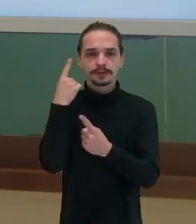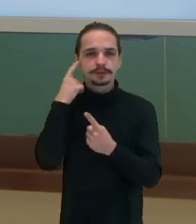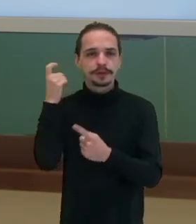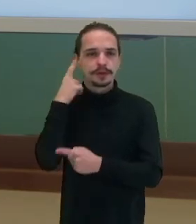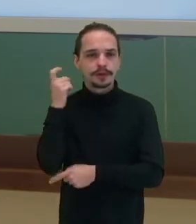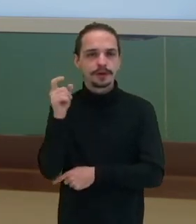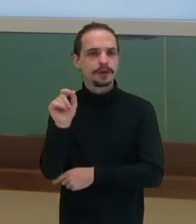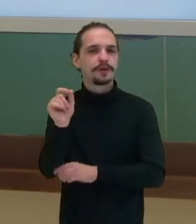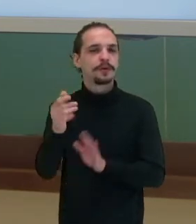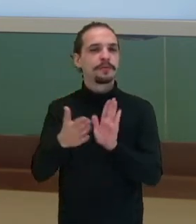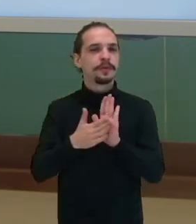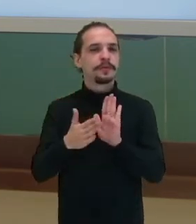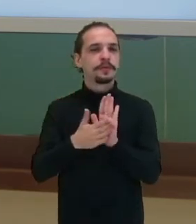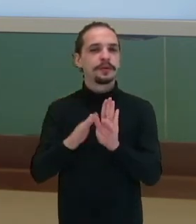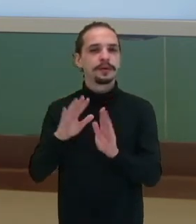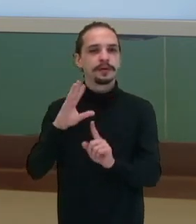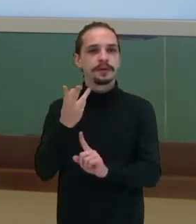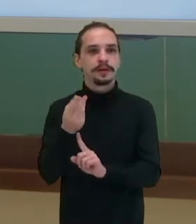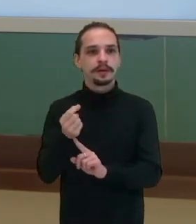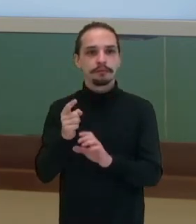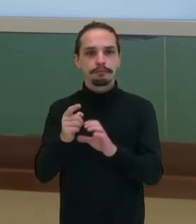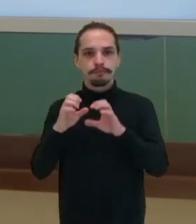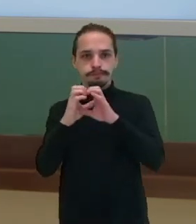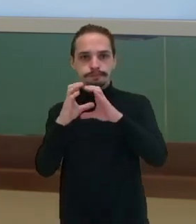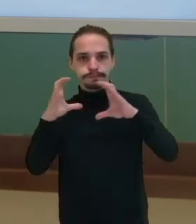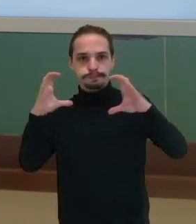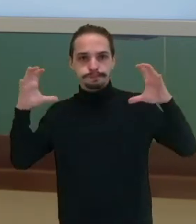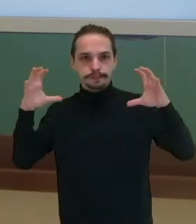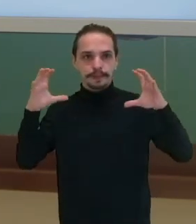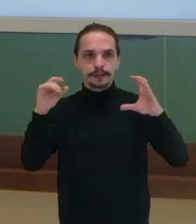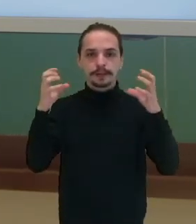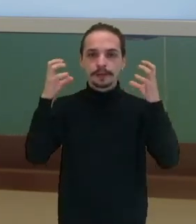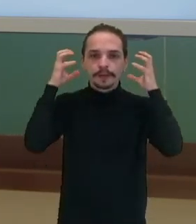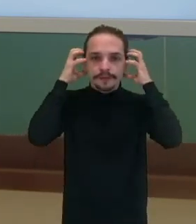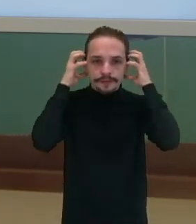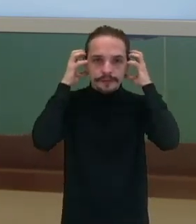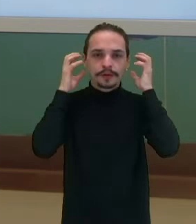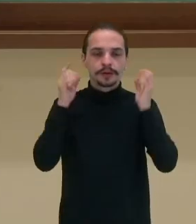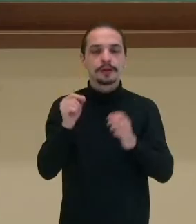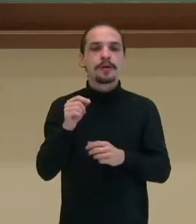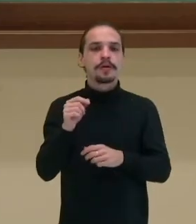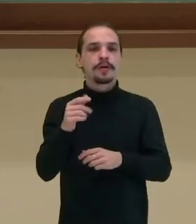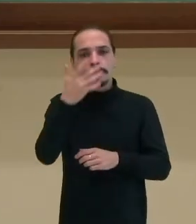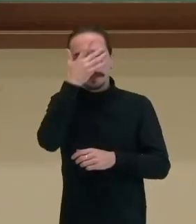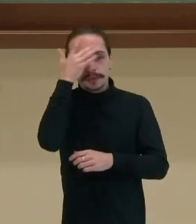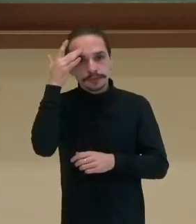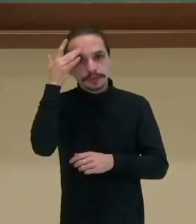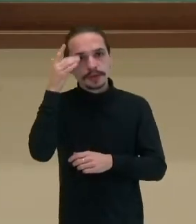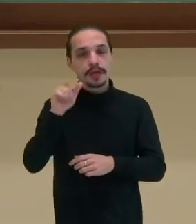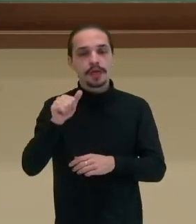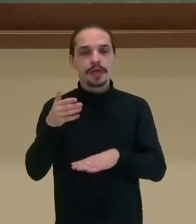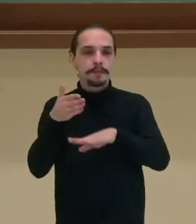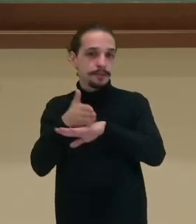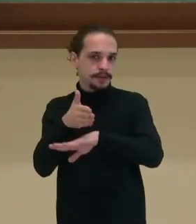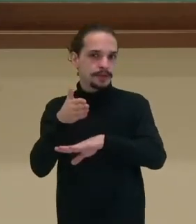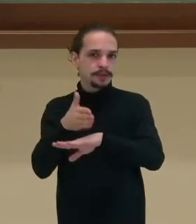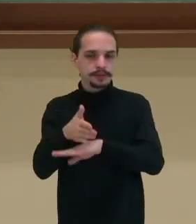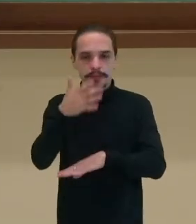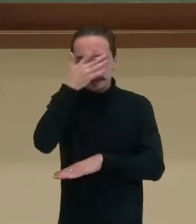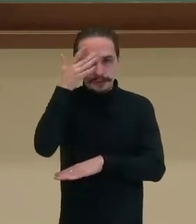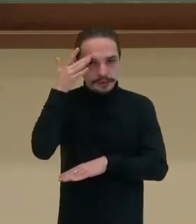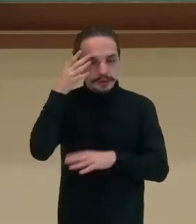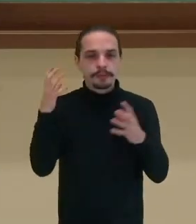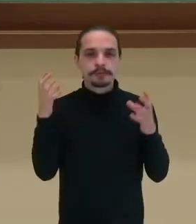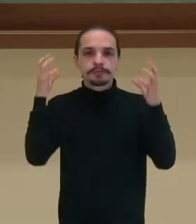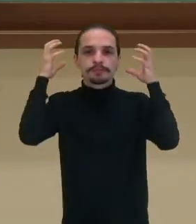ele propõe, né? Com essas lentes enormes e fones de ouvidos. Então, o público, né? Uma arte participativa, o público coloca esse fone